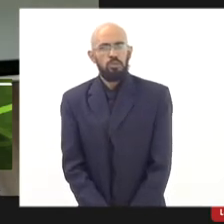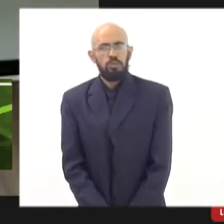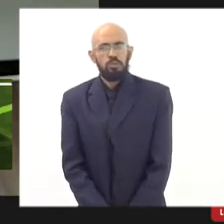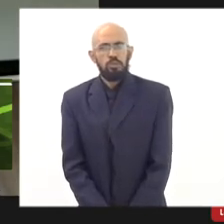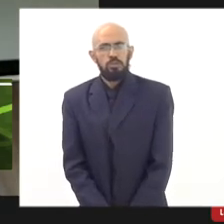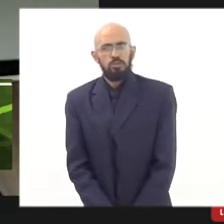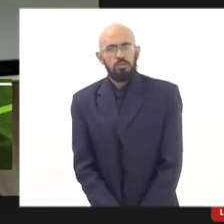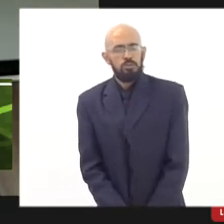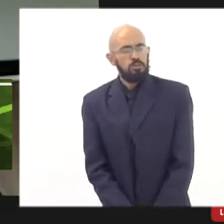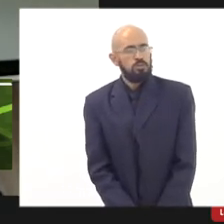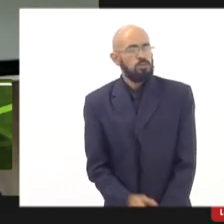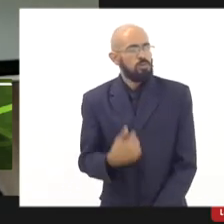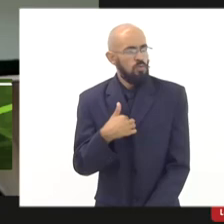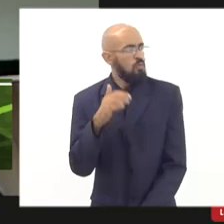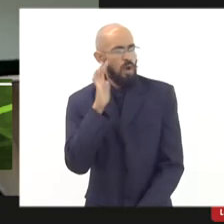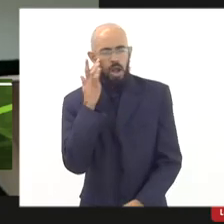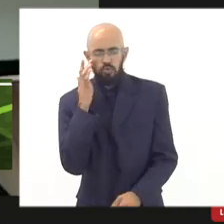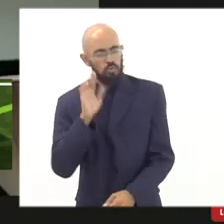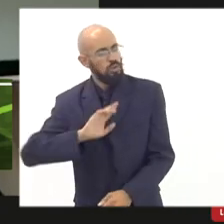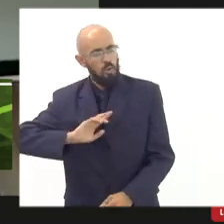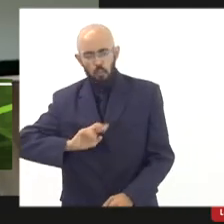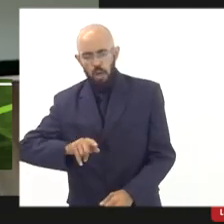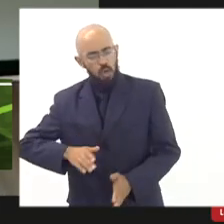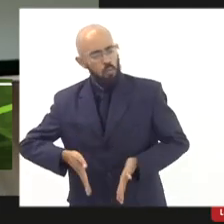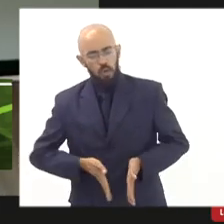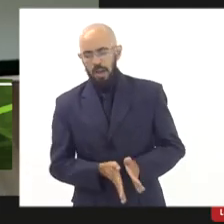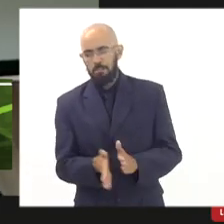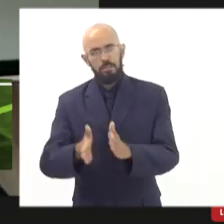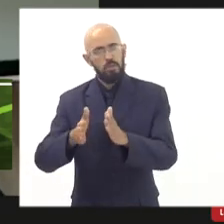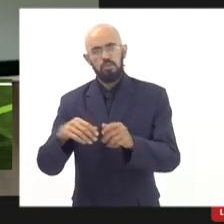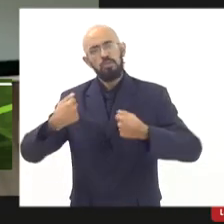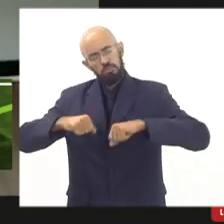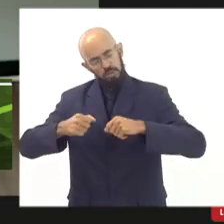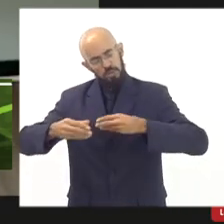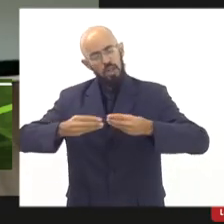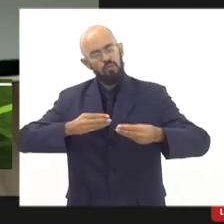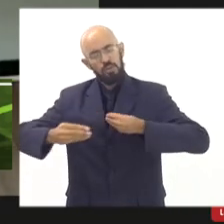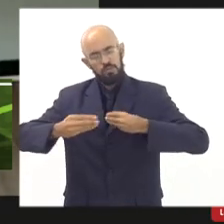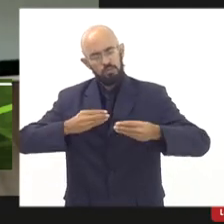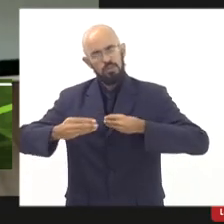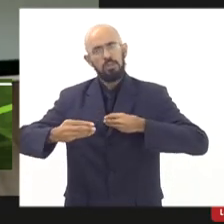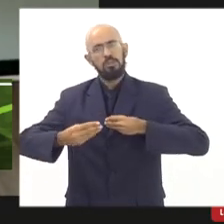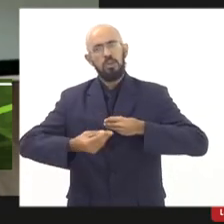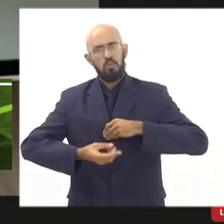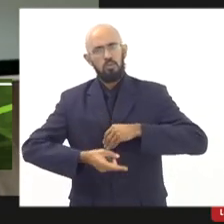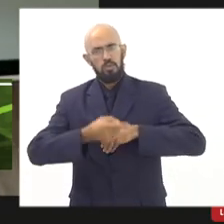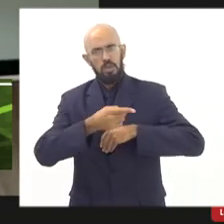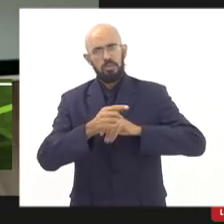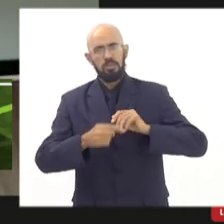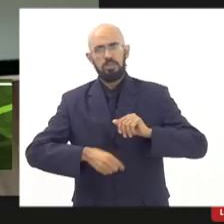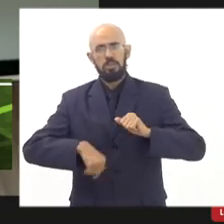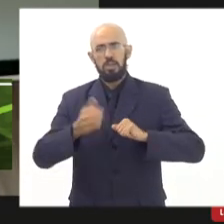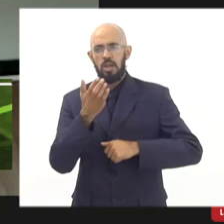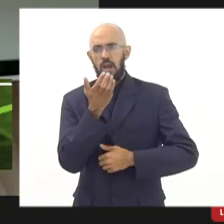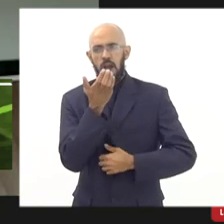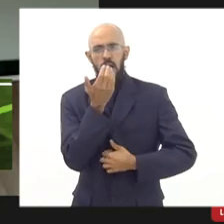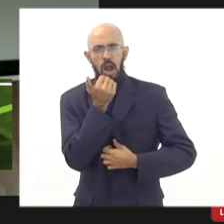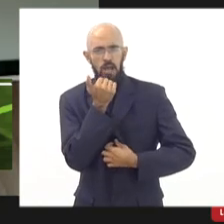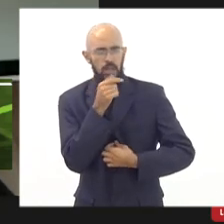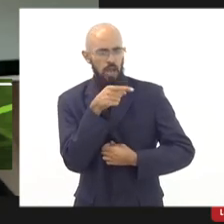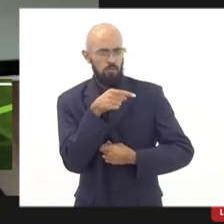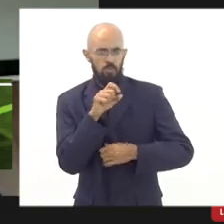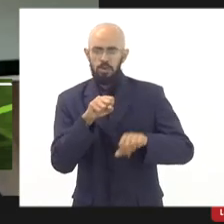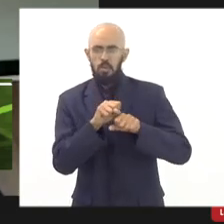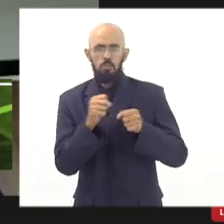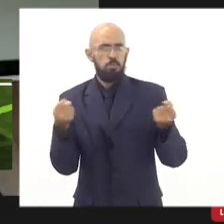eu acho que esse não é o caminho. A gente vai ter que pensar na flexibilização desse cardápio, porque é